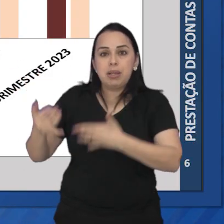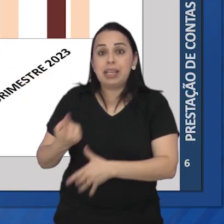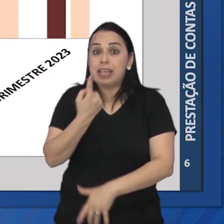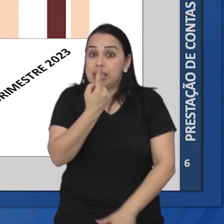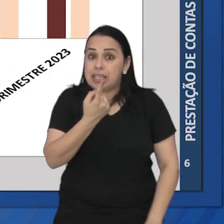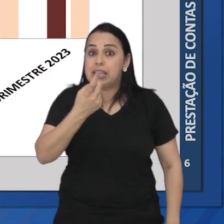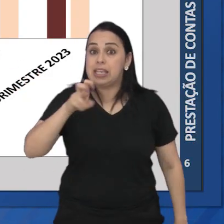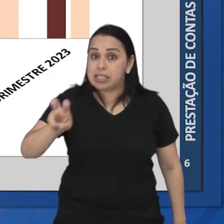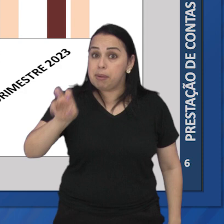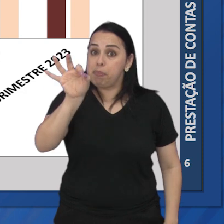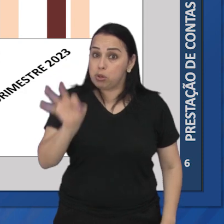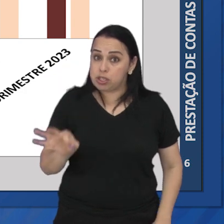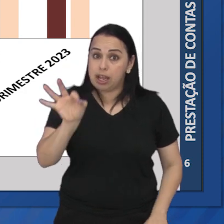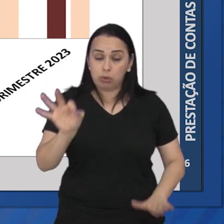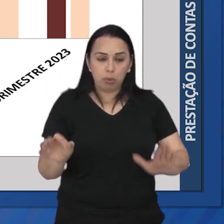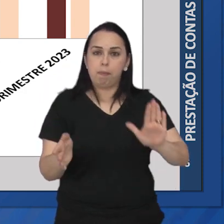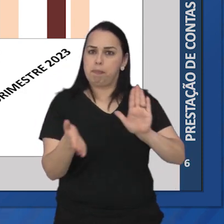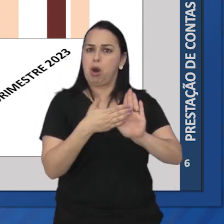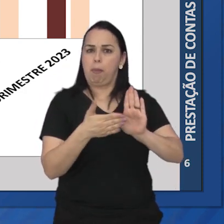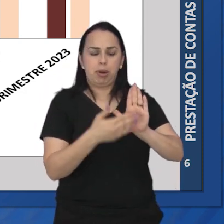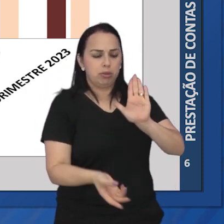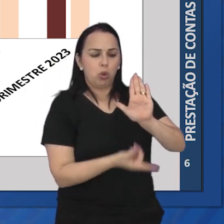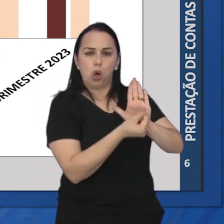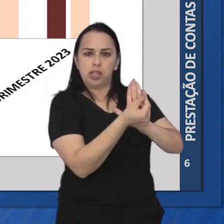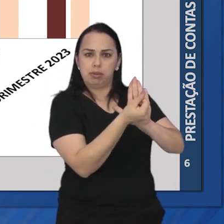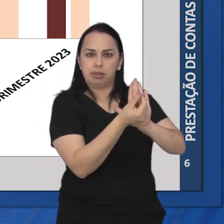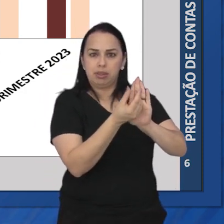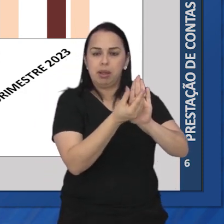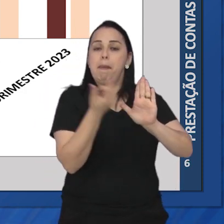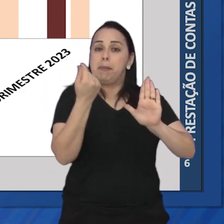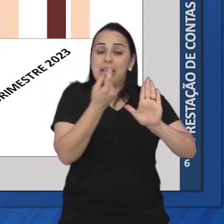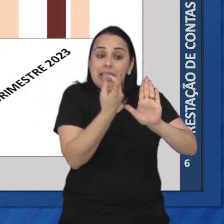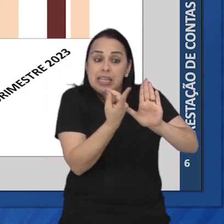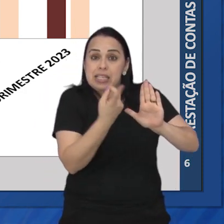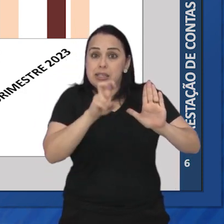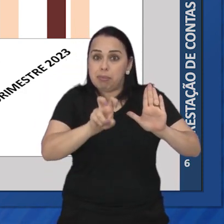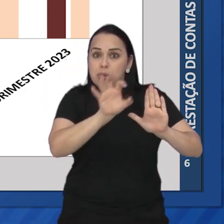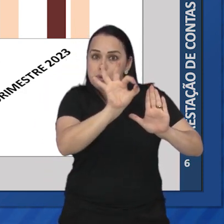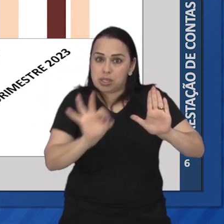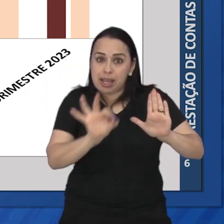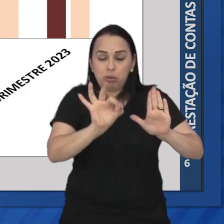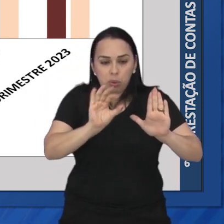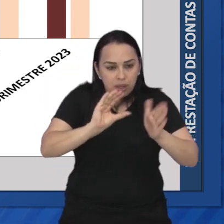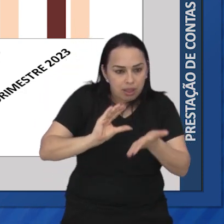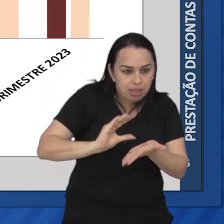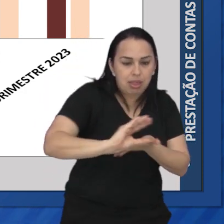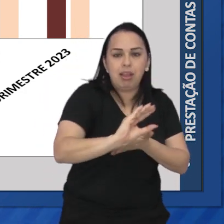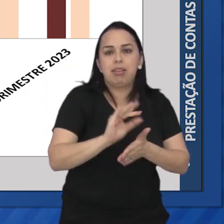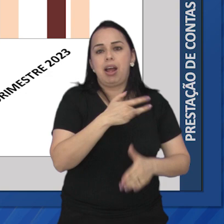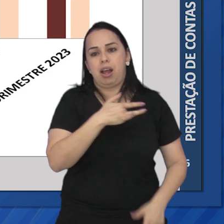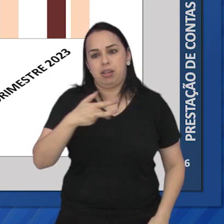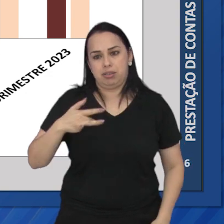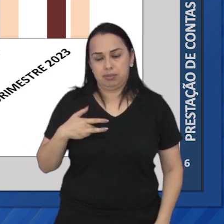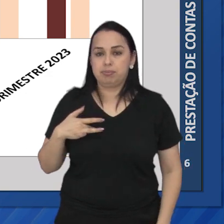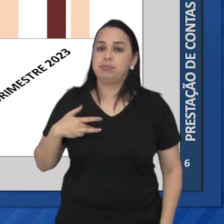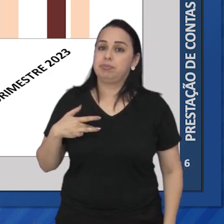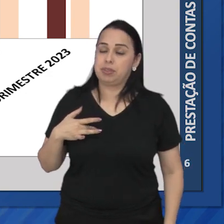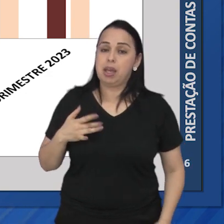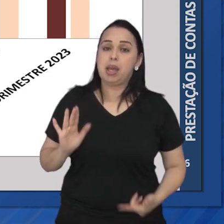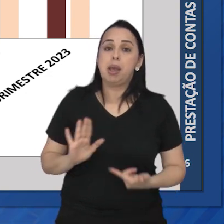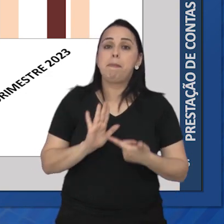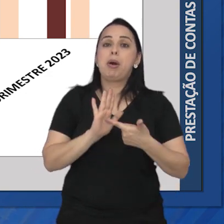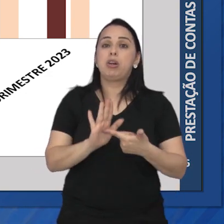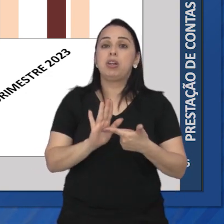15% do orçamento total do município deve ser destinado à saúde. O resultado do segundo